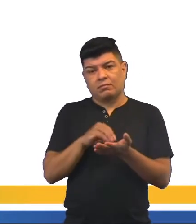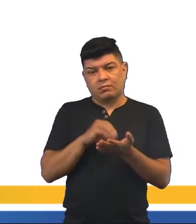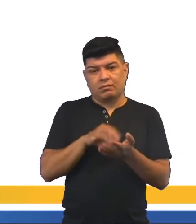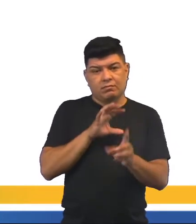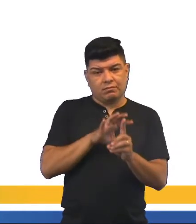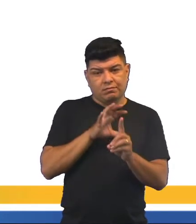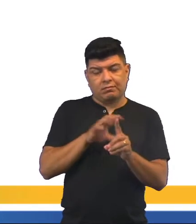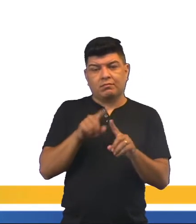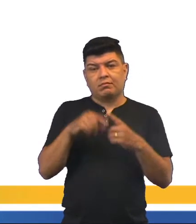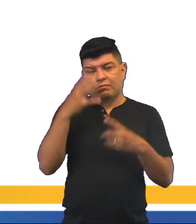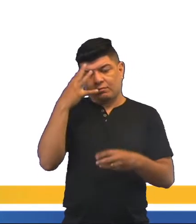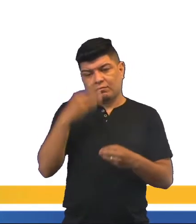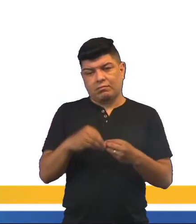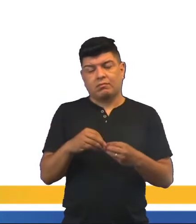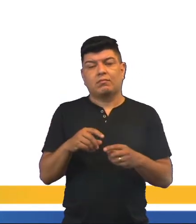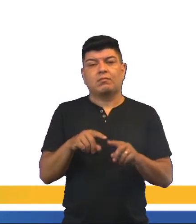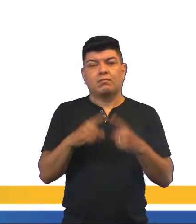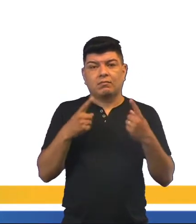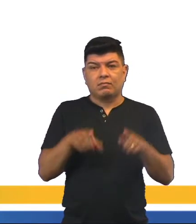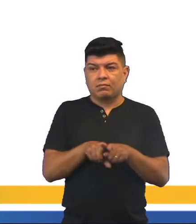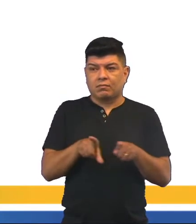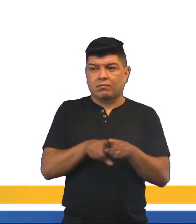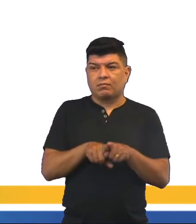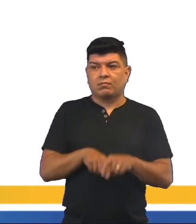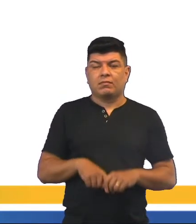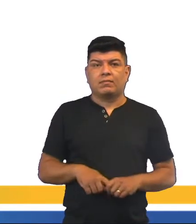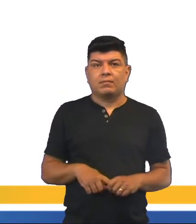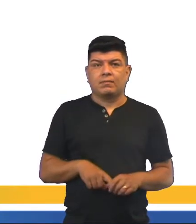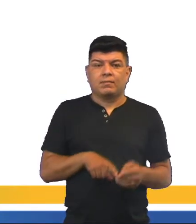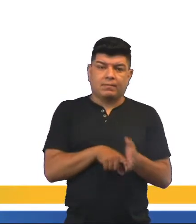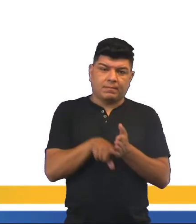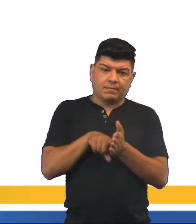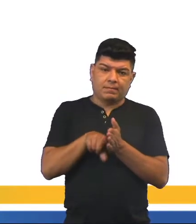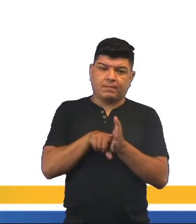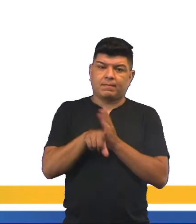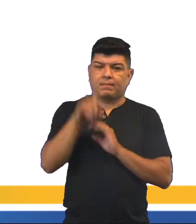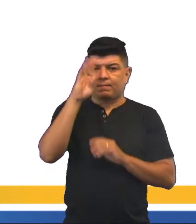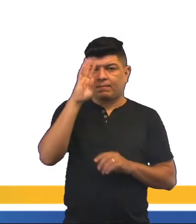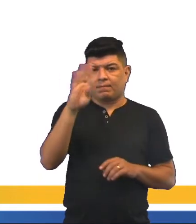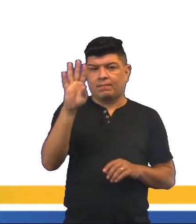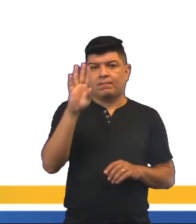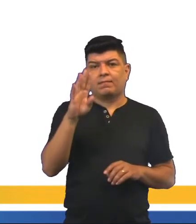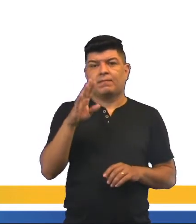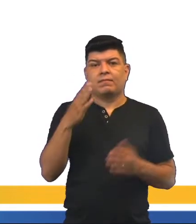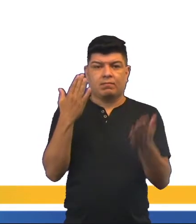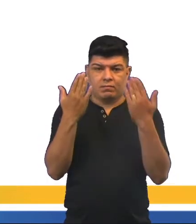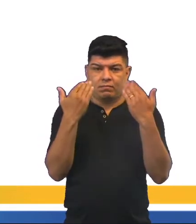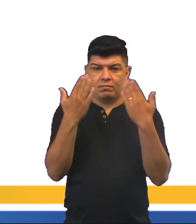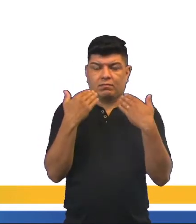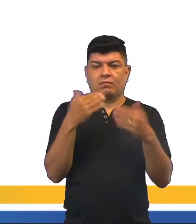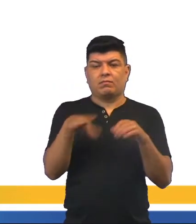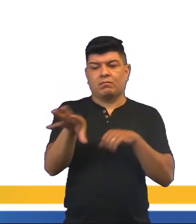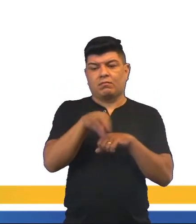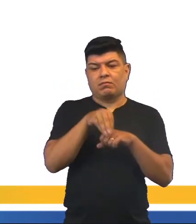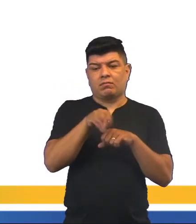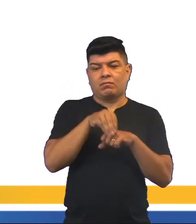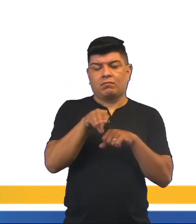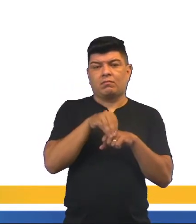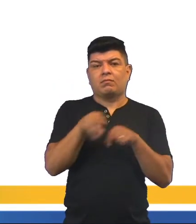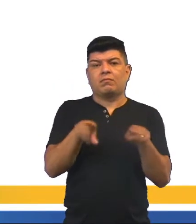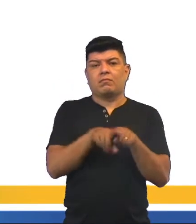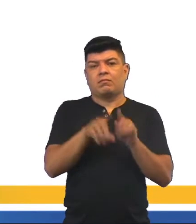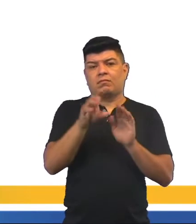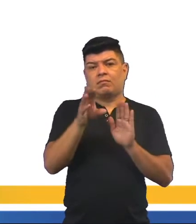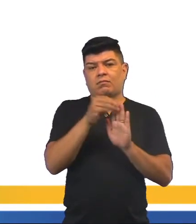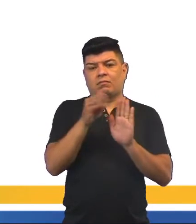incentivos, né? Nós sabemos. Mas também a pesquisa que produz reflexão, discussão, conhecimento e